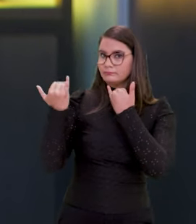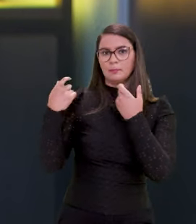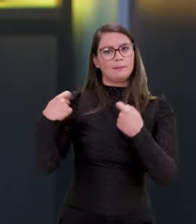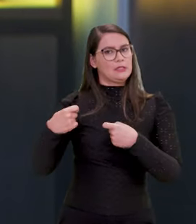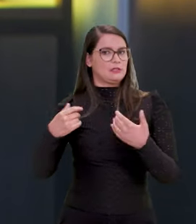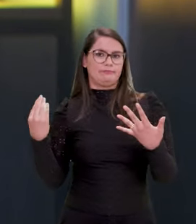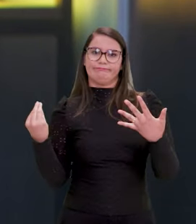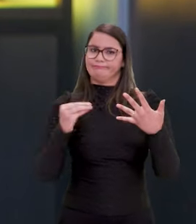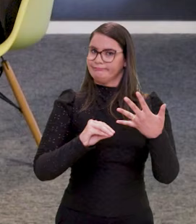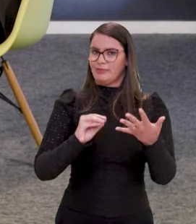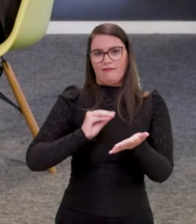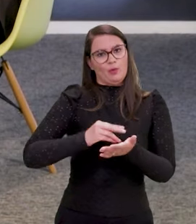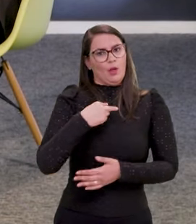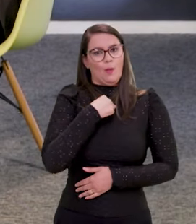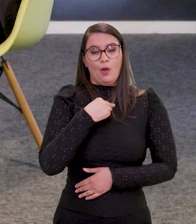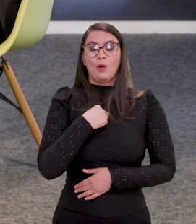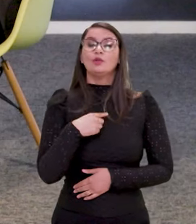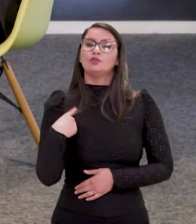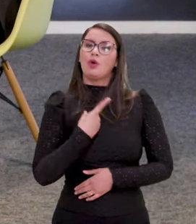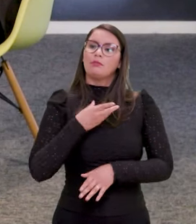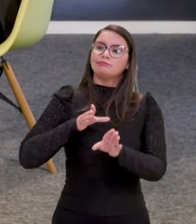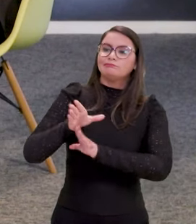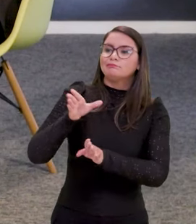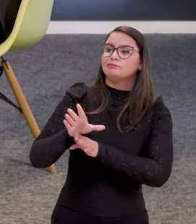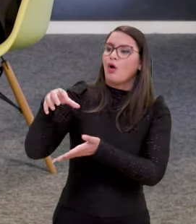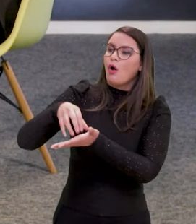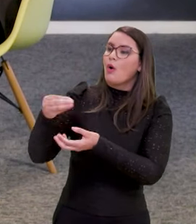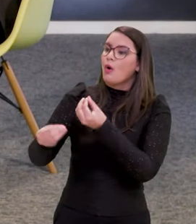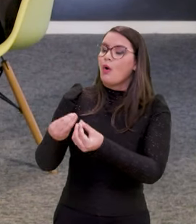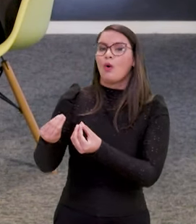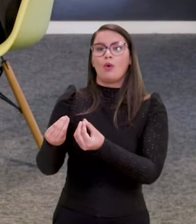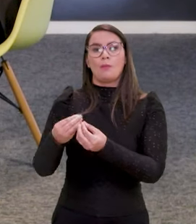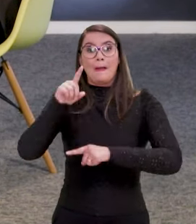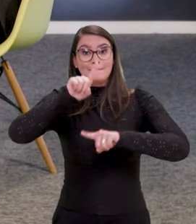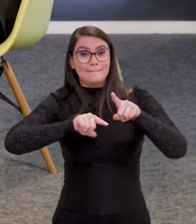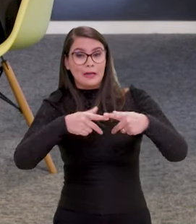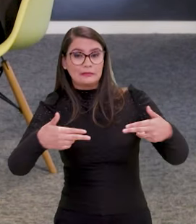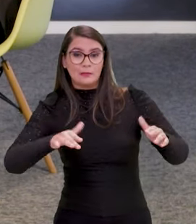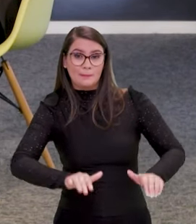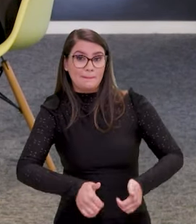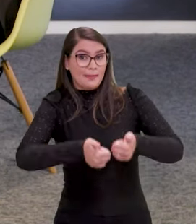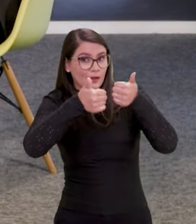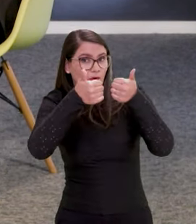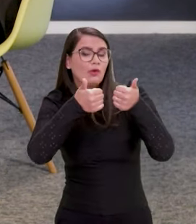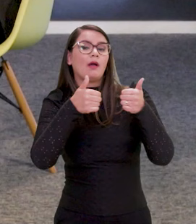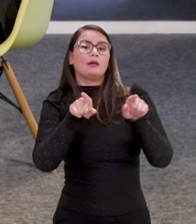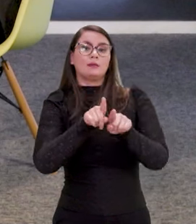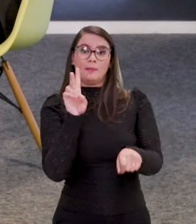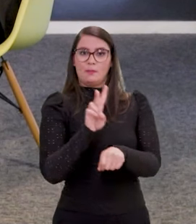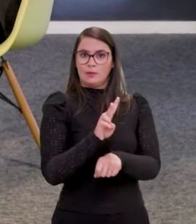faltar. Hoje, a gente tem se estruturado, orientado os órgãos, como devem proceder, ferramentas para melhorar essa